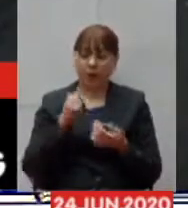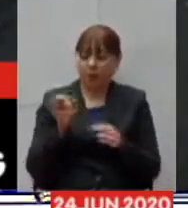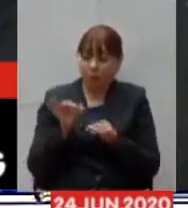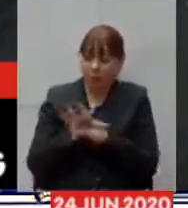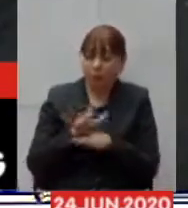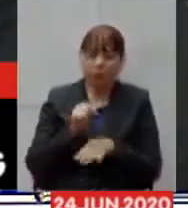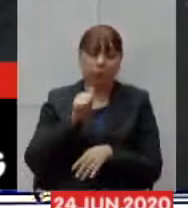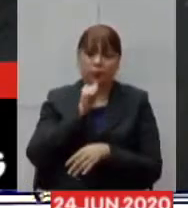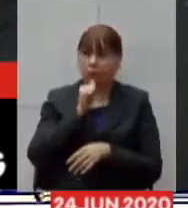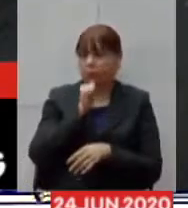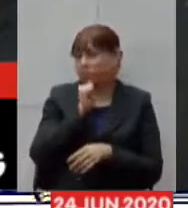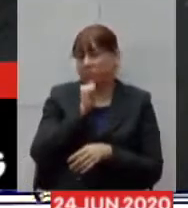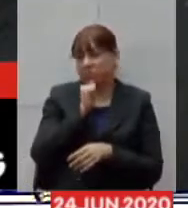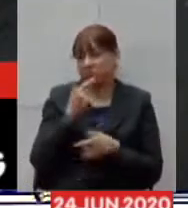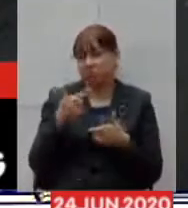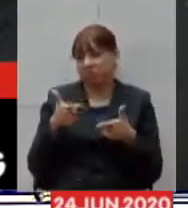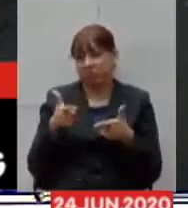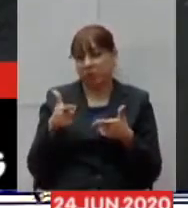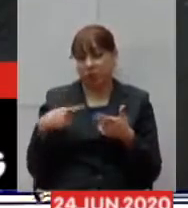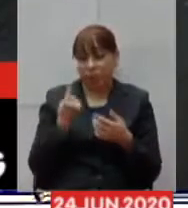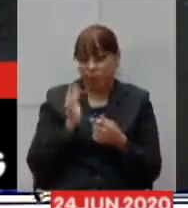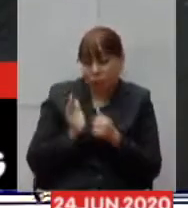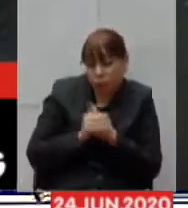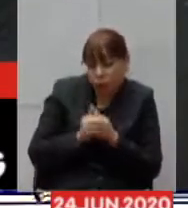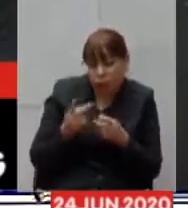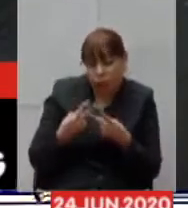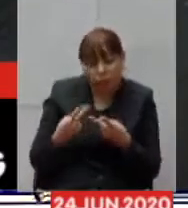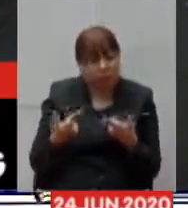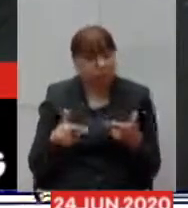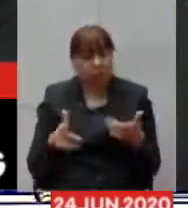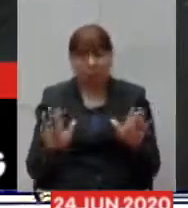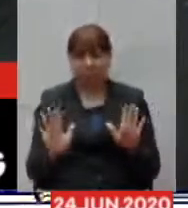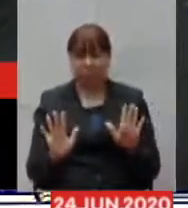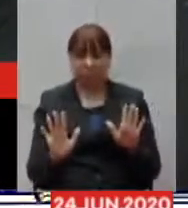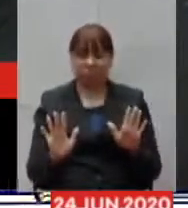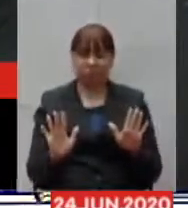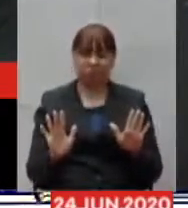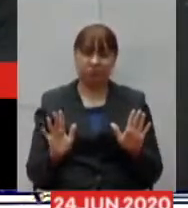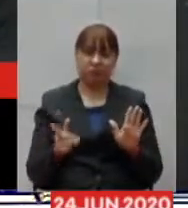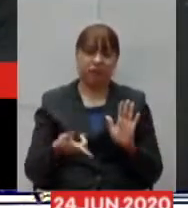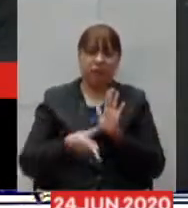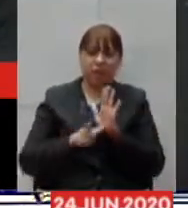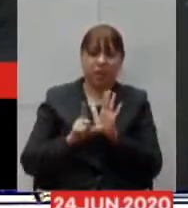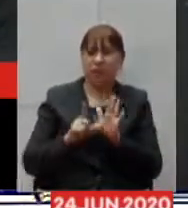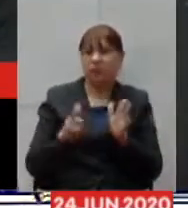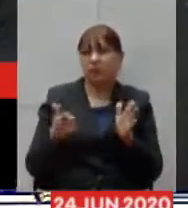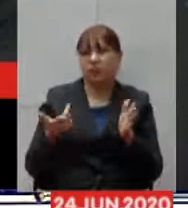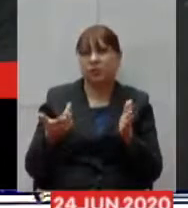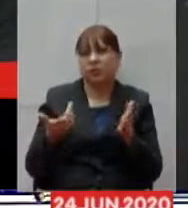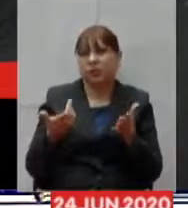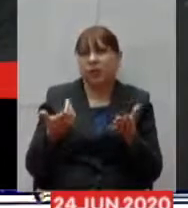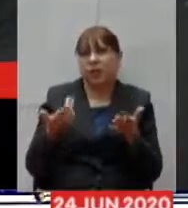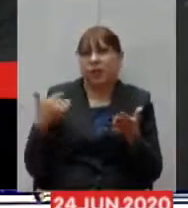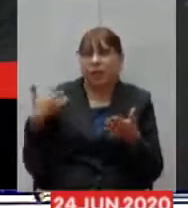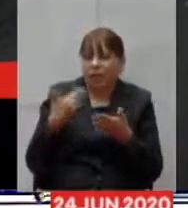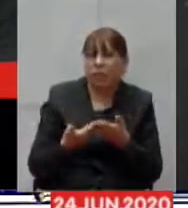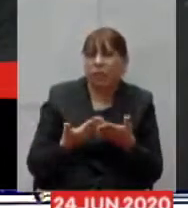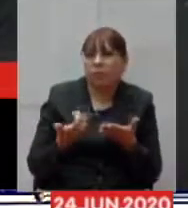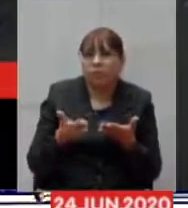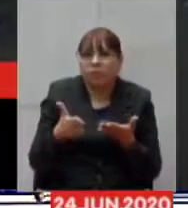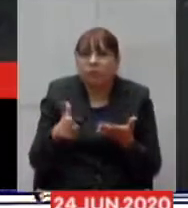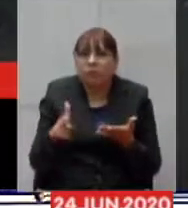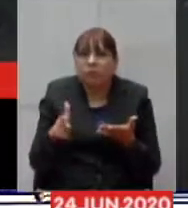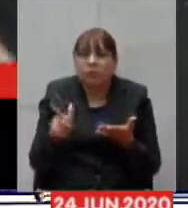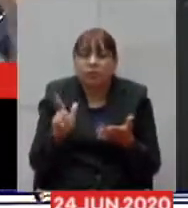esconder não existe não existiu em nenhum momento direcionamento não foi